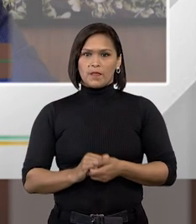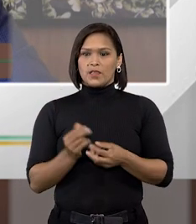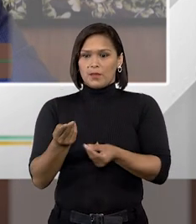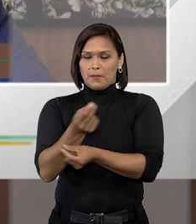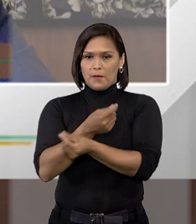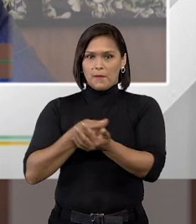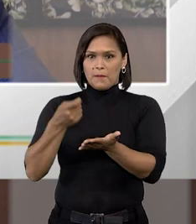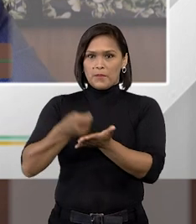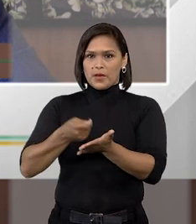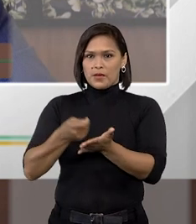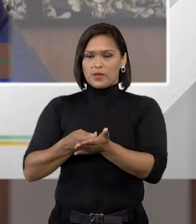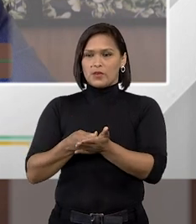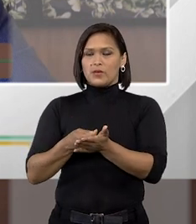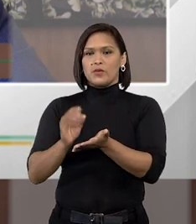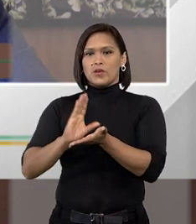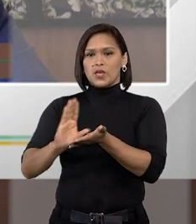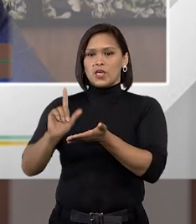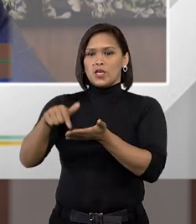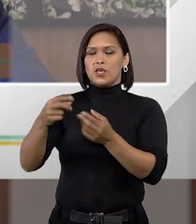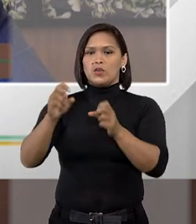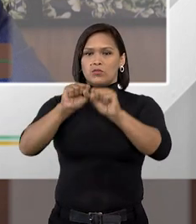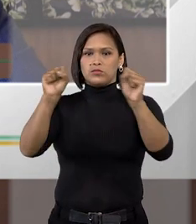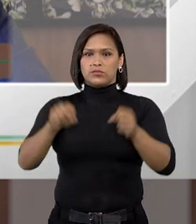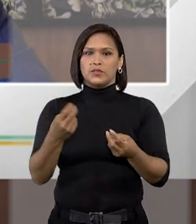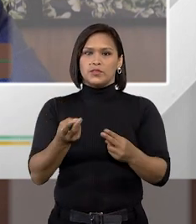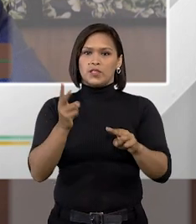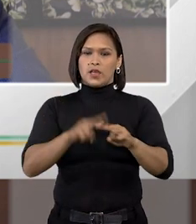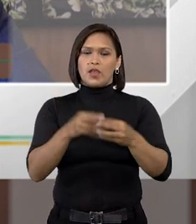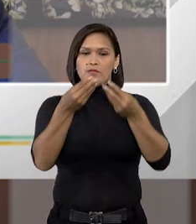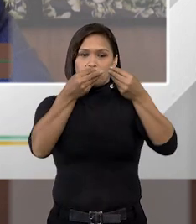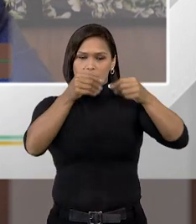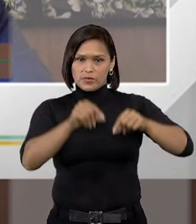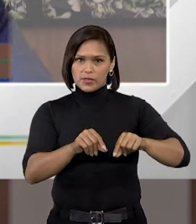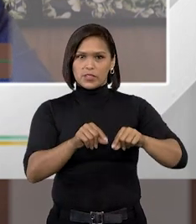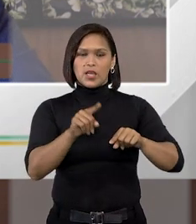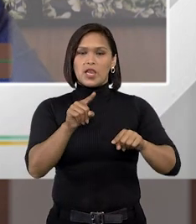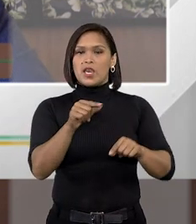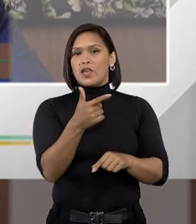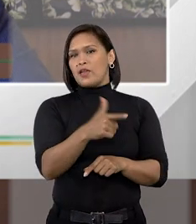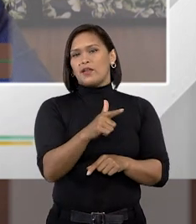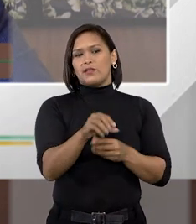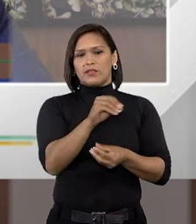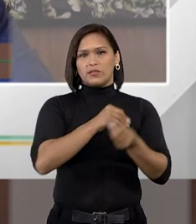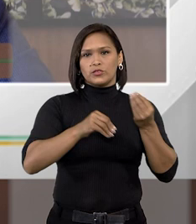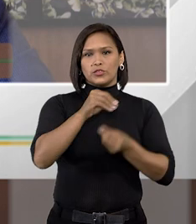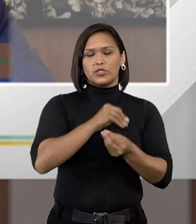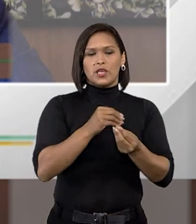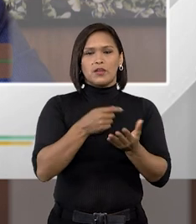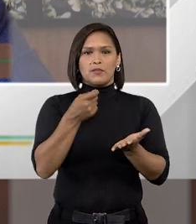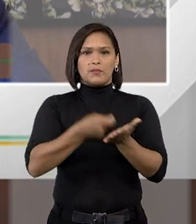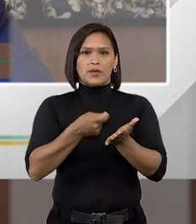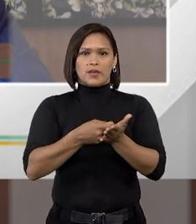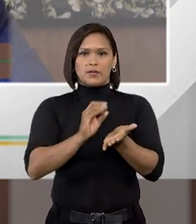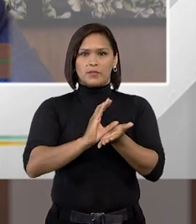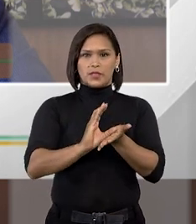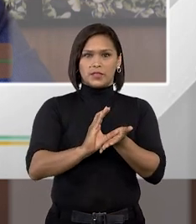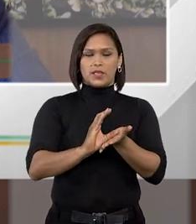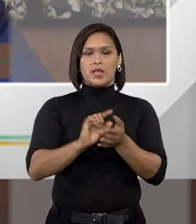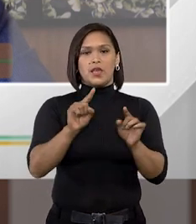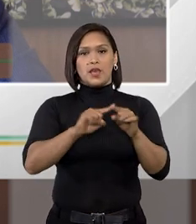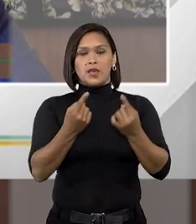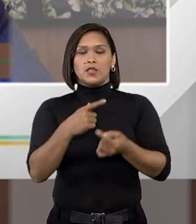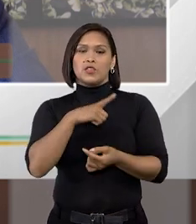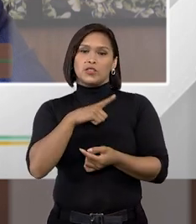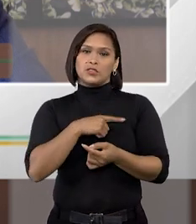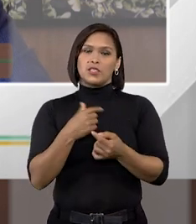custodiada em uma em um estabelecimento em situações degradantes ele não gera indenização tá nós